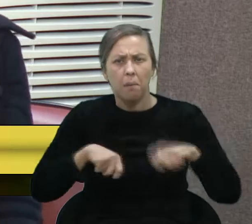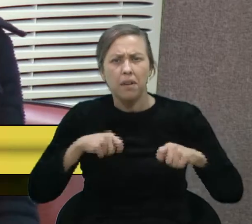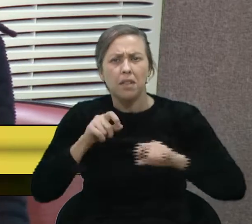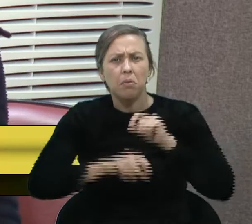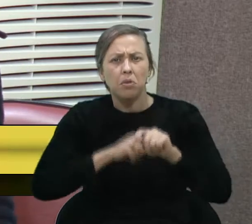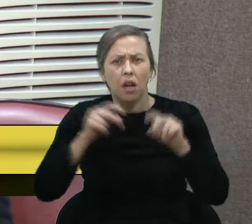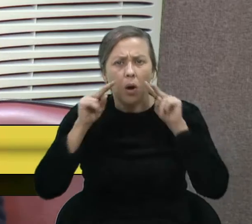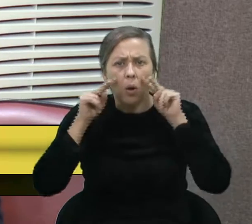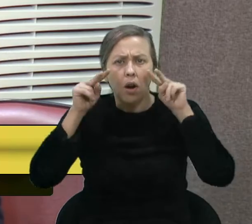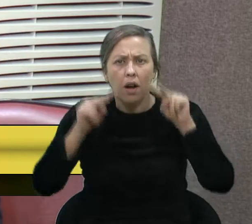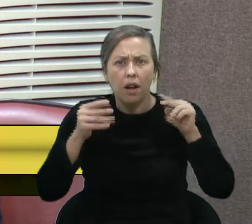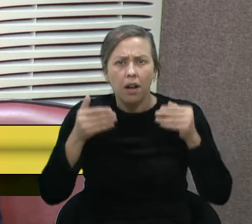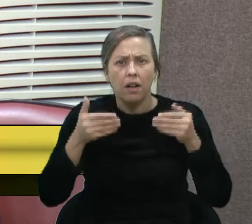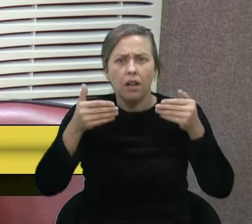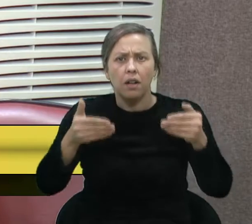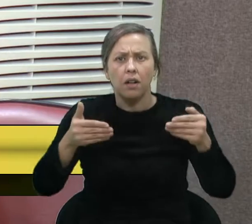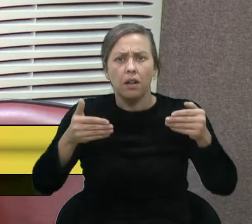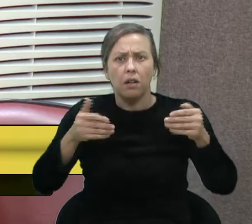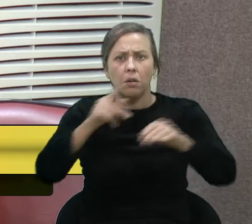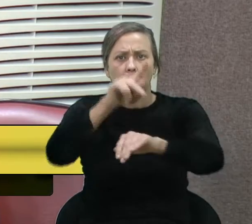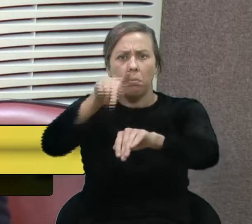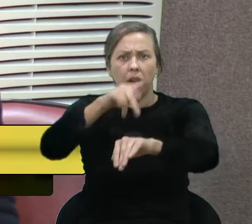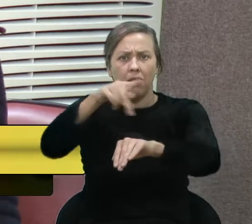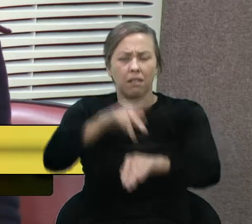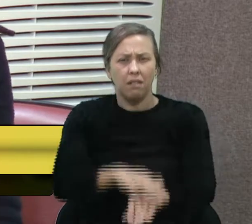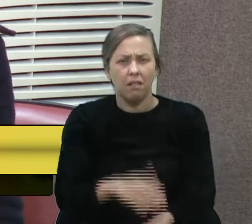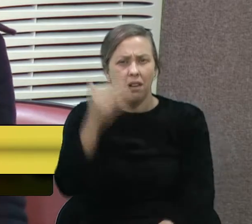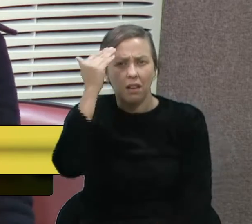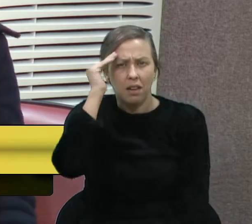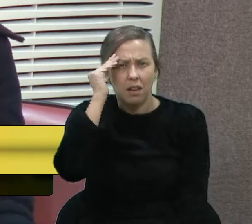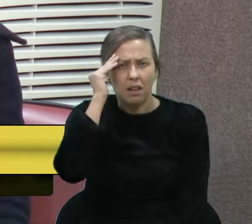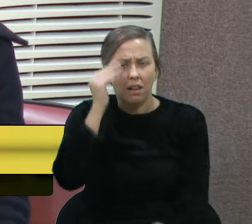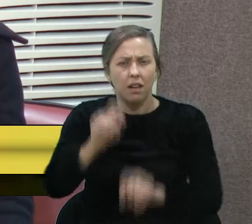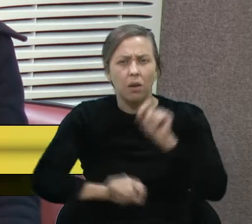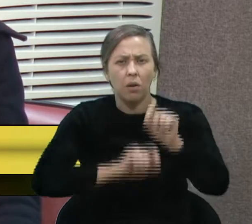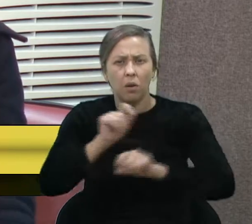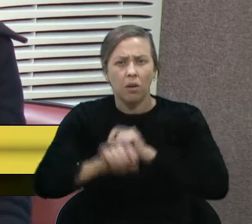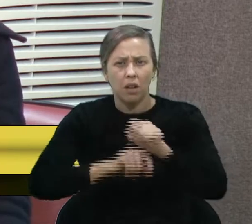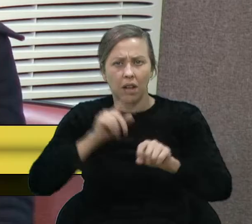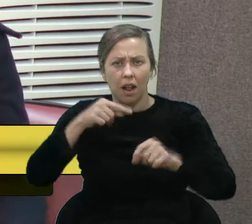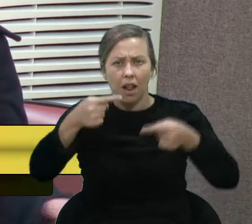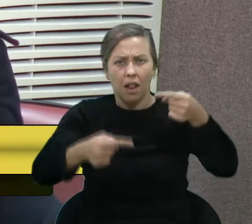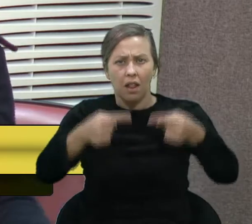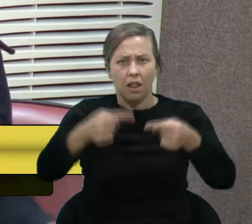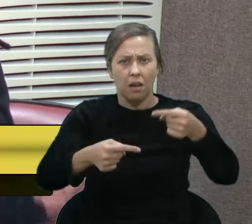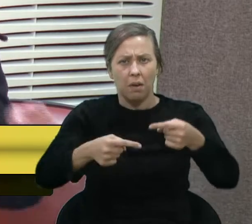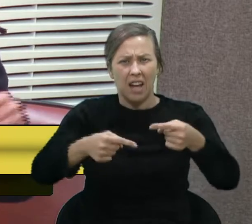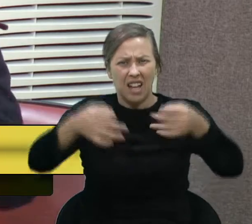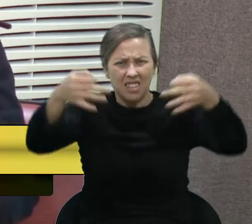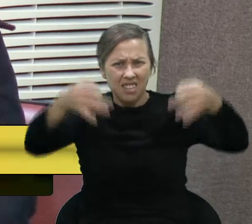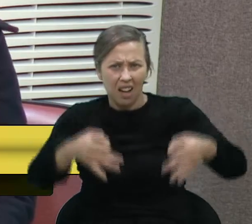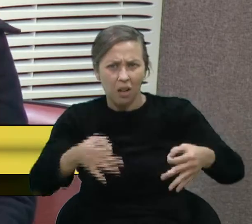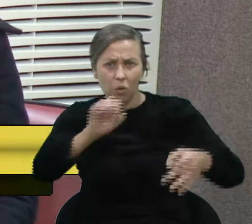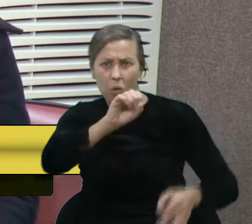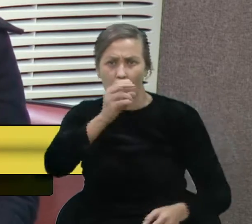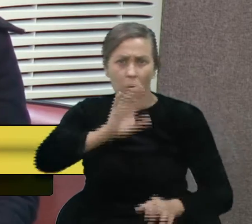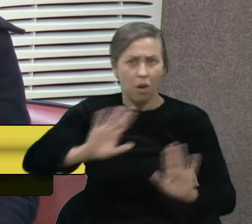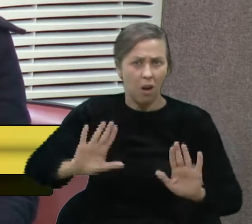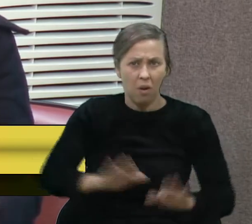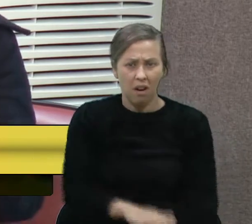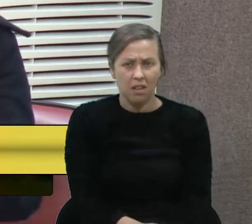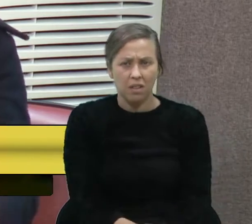olhar para a situação do nosso país e entender que se esse debate é justo ou não,